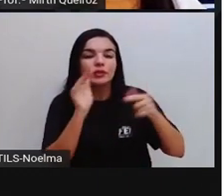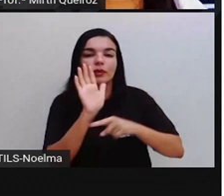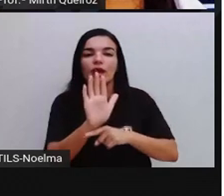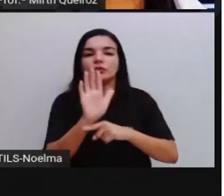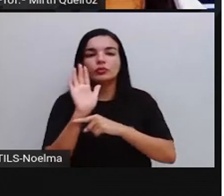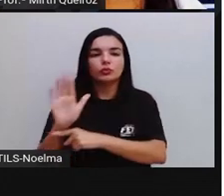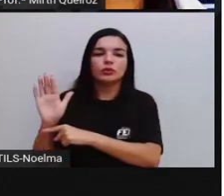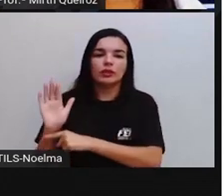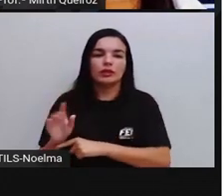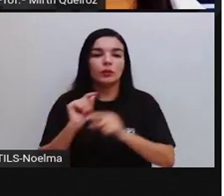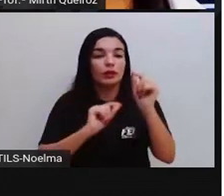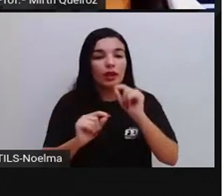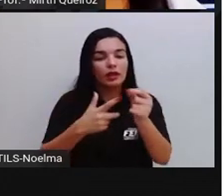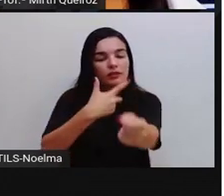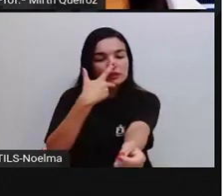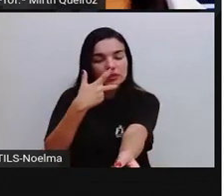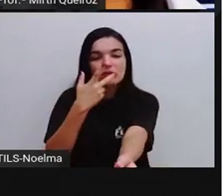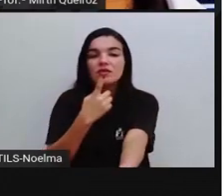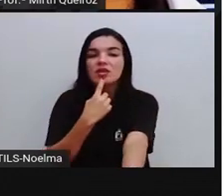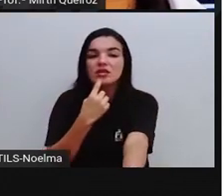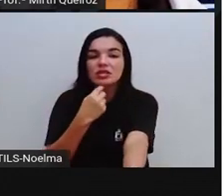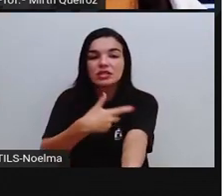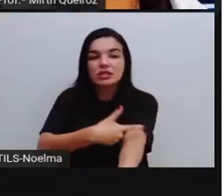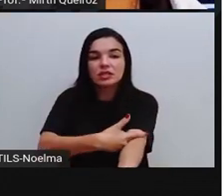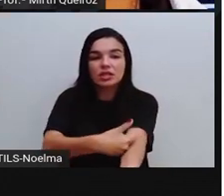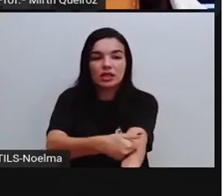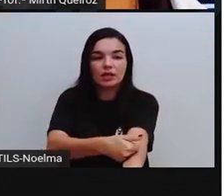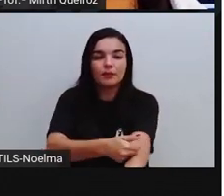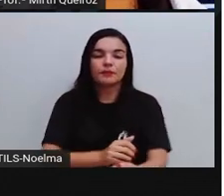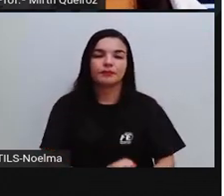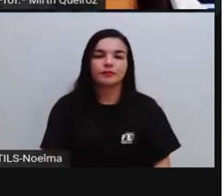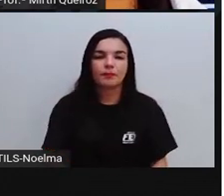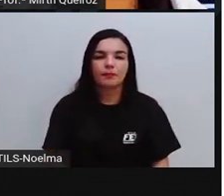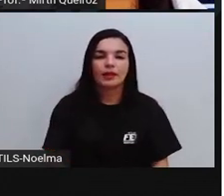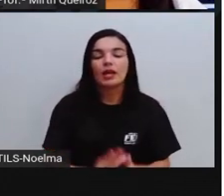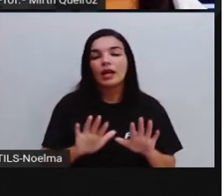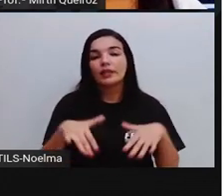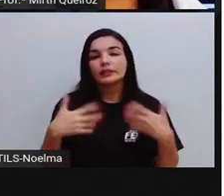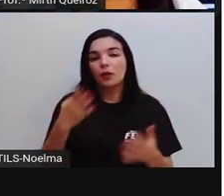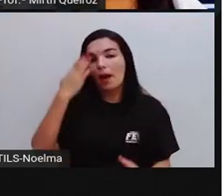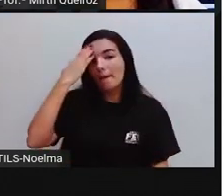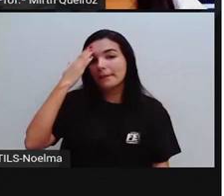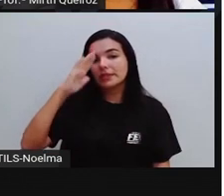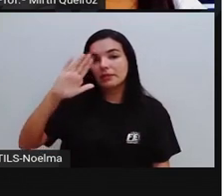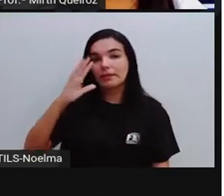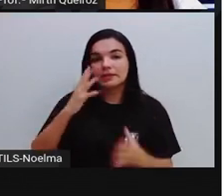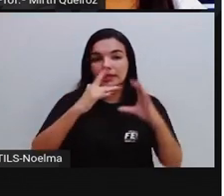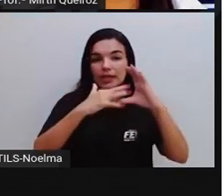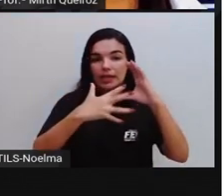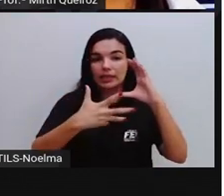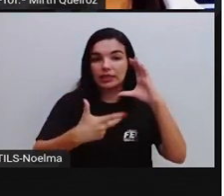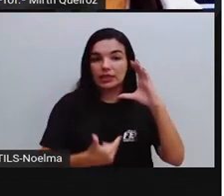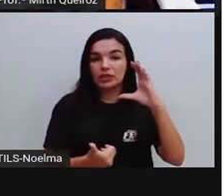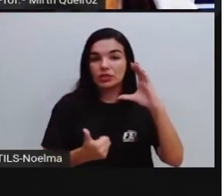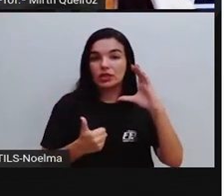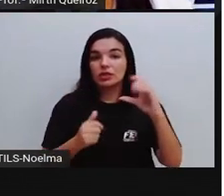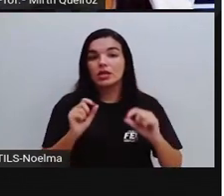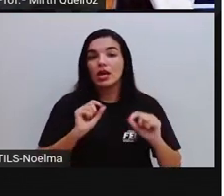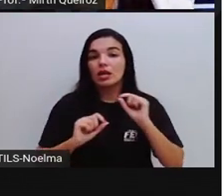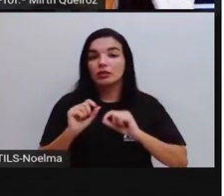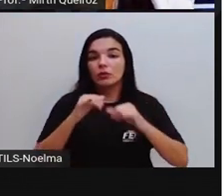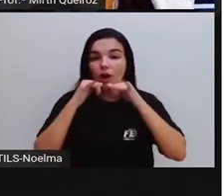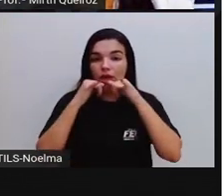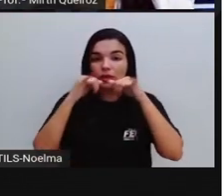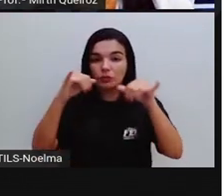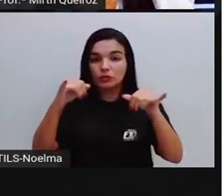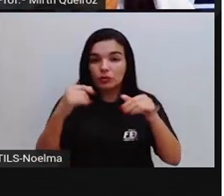vai estar envolvido aí. As principais características do anúncio publicitário são as seguintes. Primeiro,